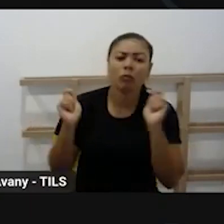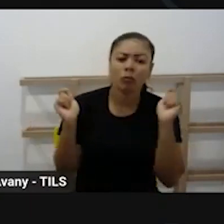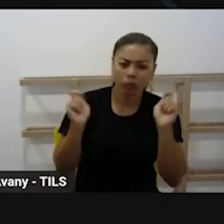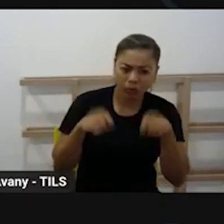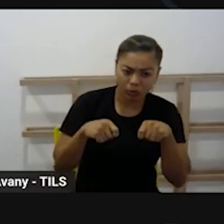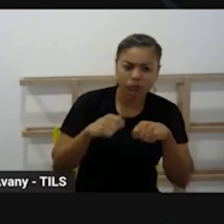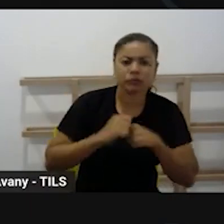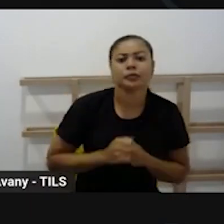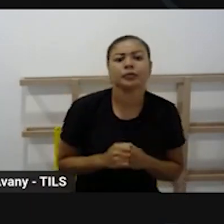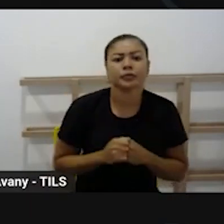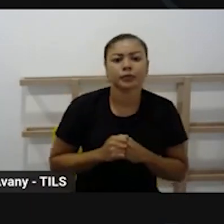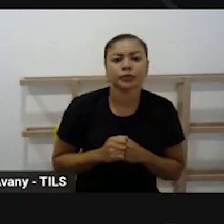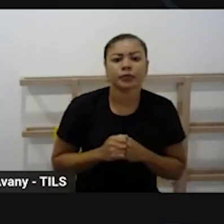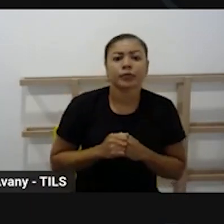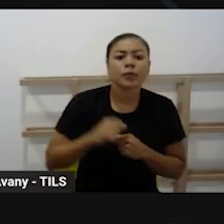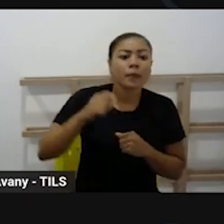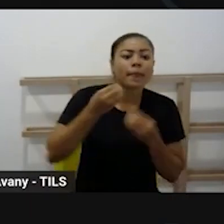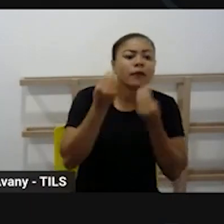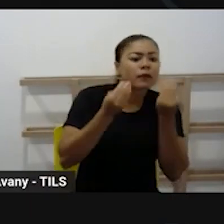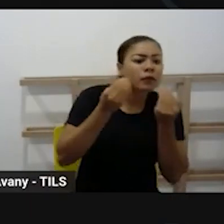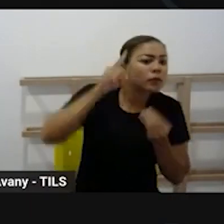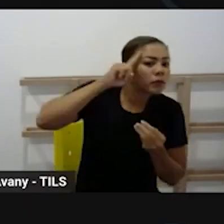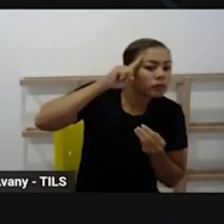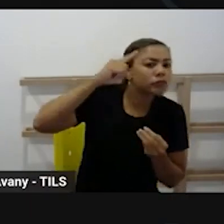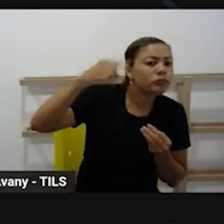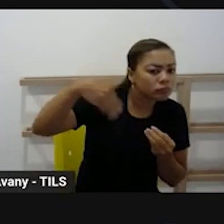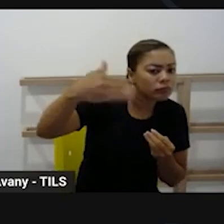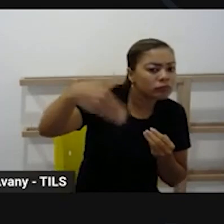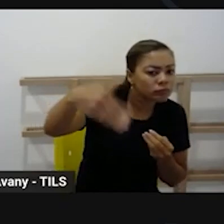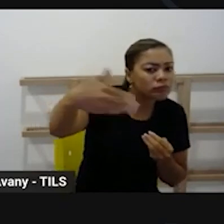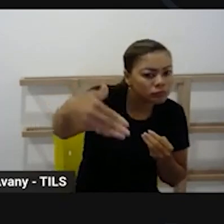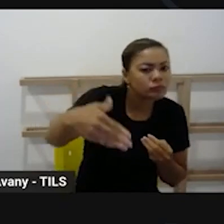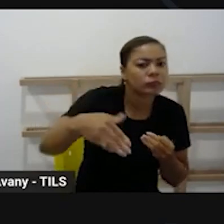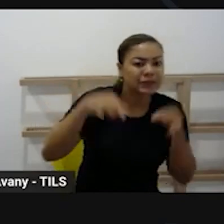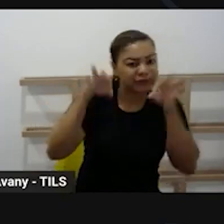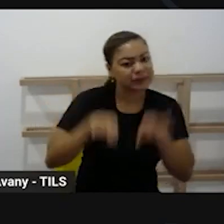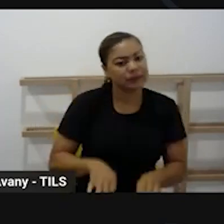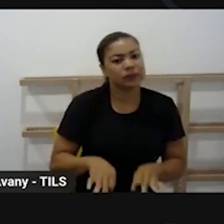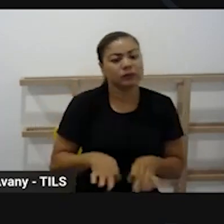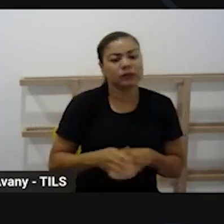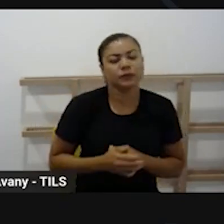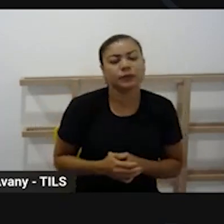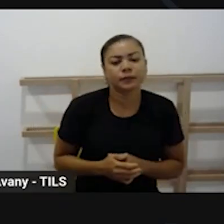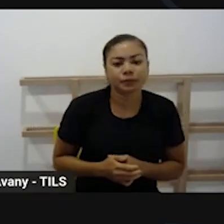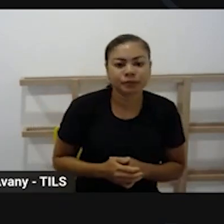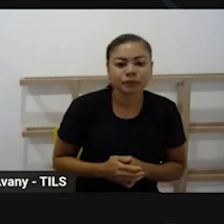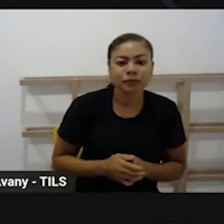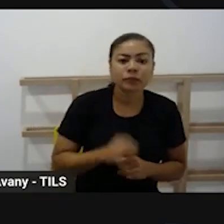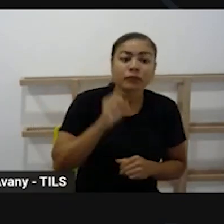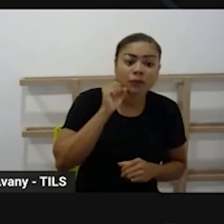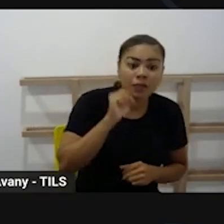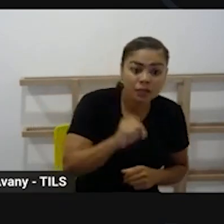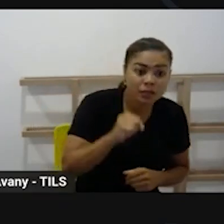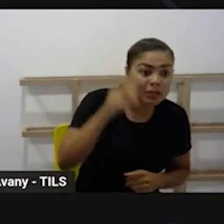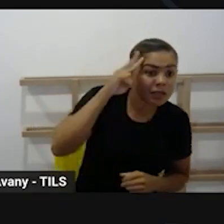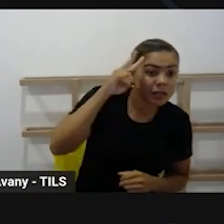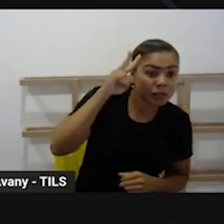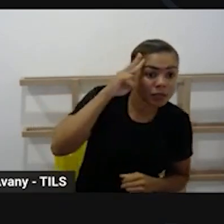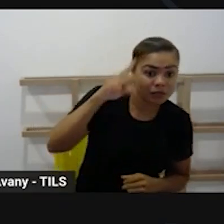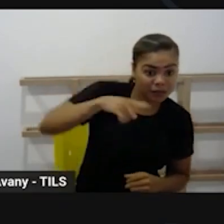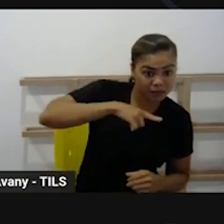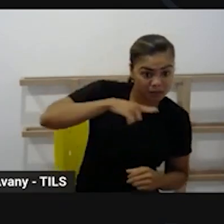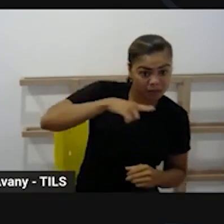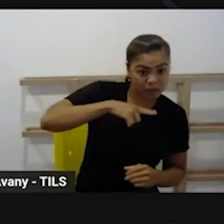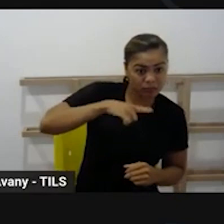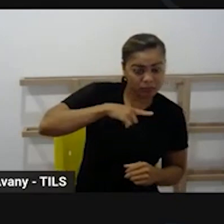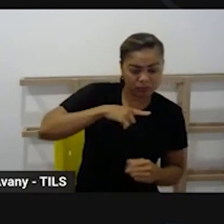gente vai conseguir organizar esse planejamento sendo que se eu sei que na segunda-feira com uma atividade permanente tem uma roda de leitura